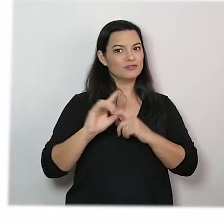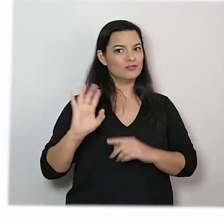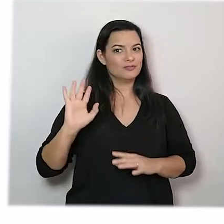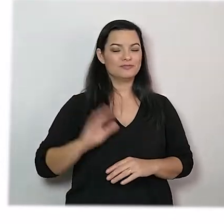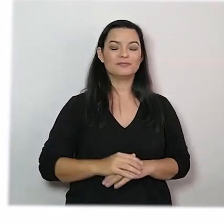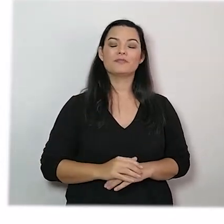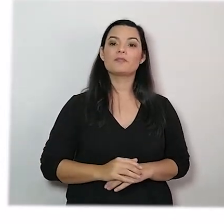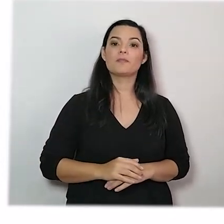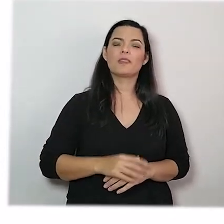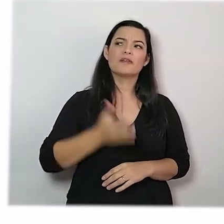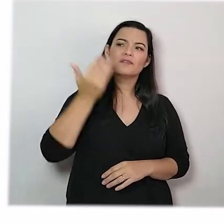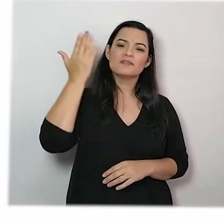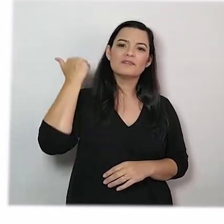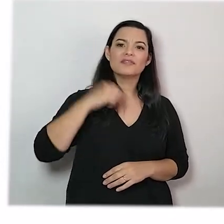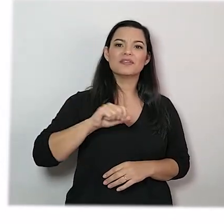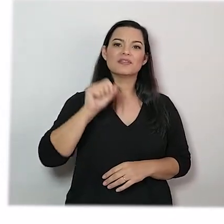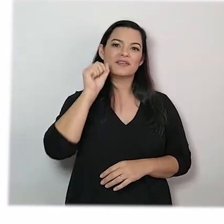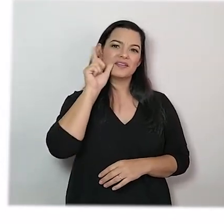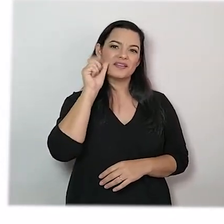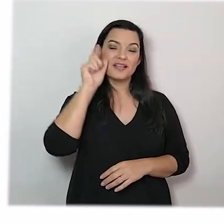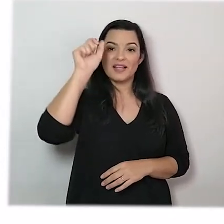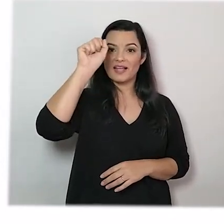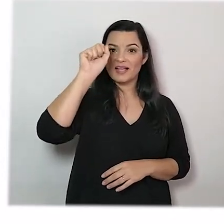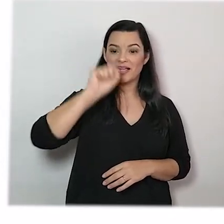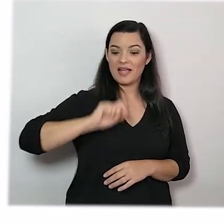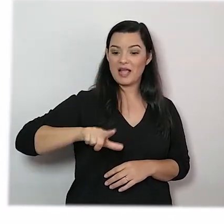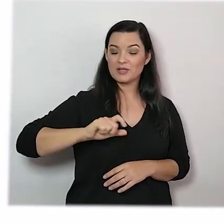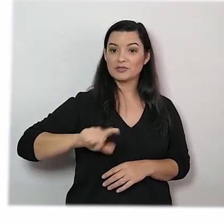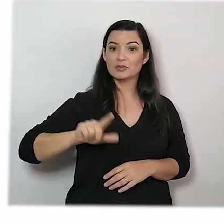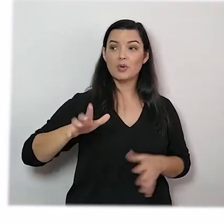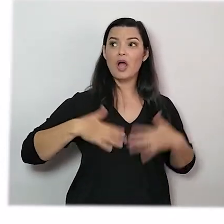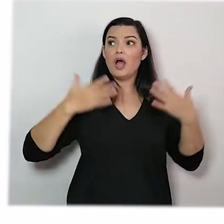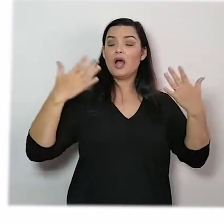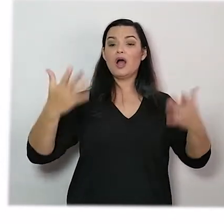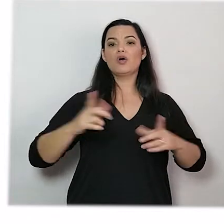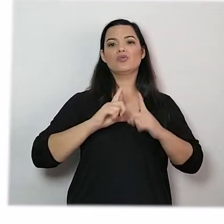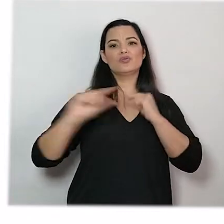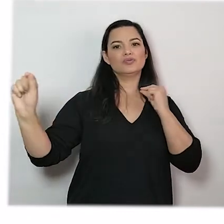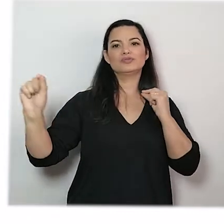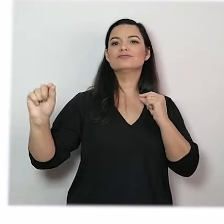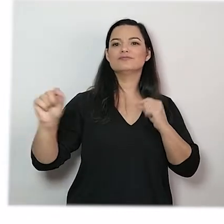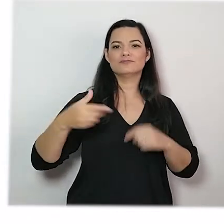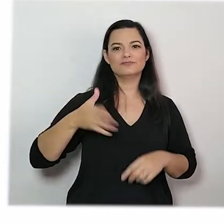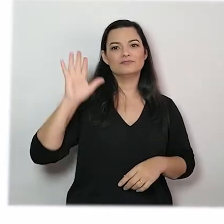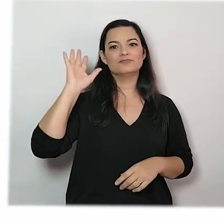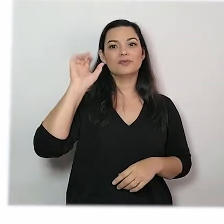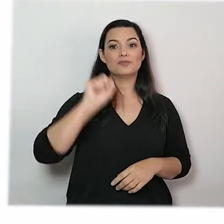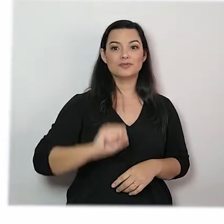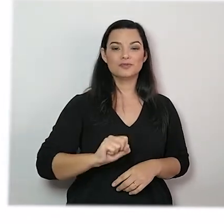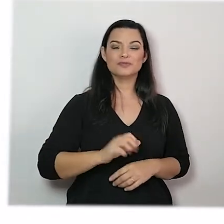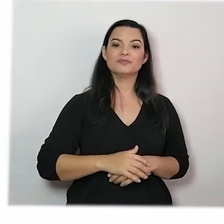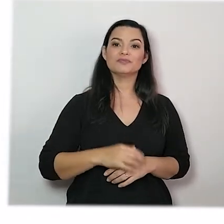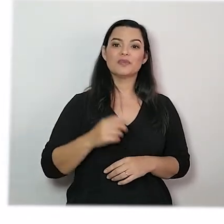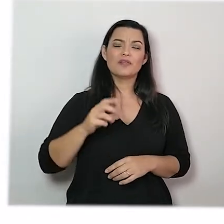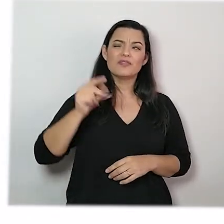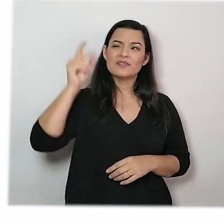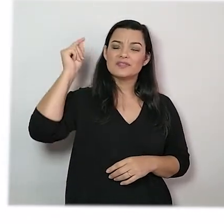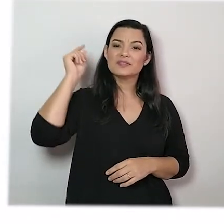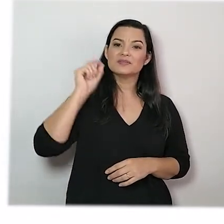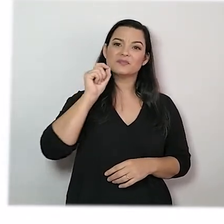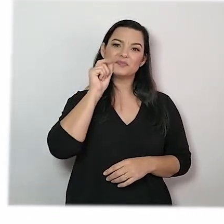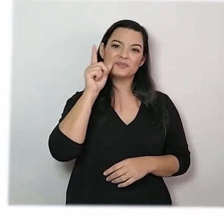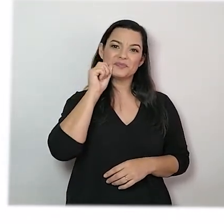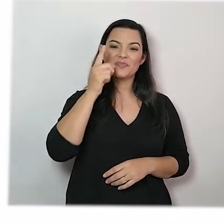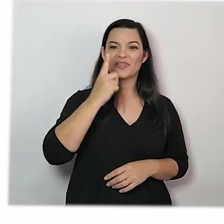Era uma vez um gato azul. Levou um susto e fugiu para o sul. Era uma vez um